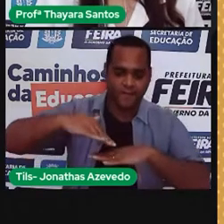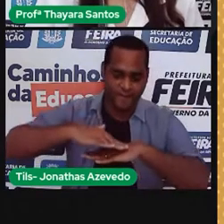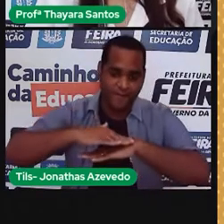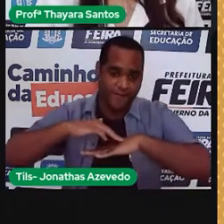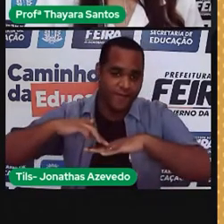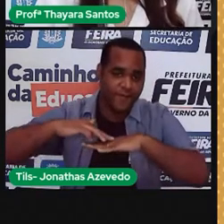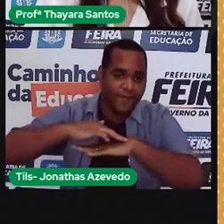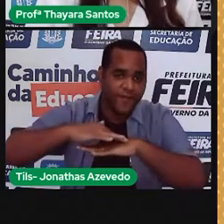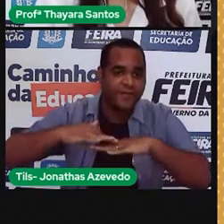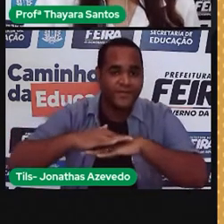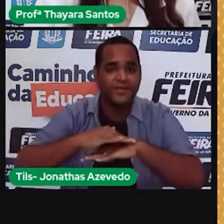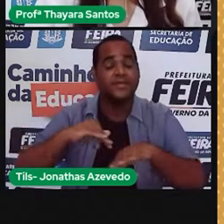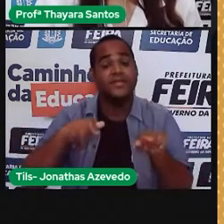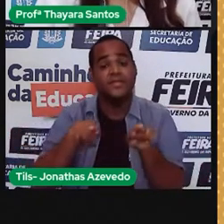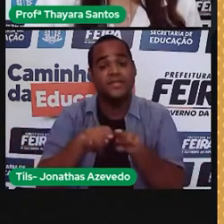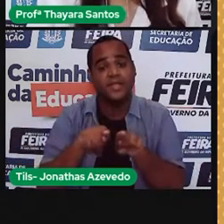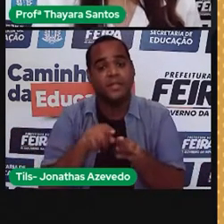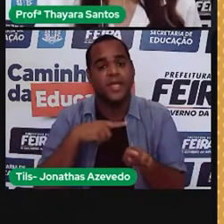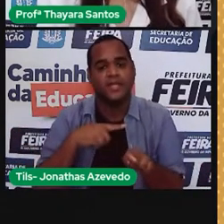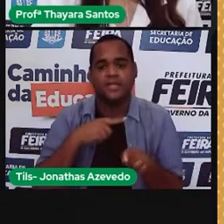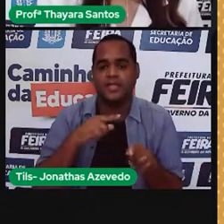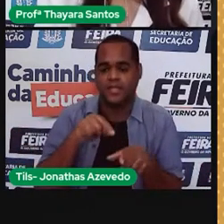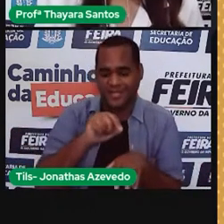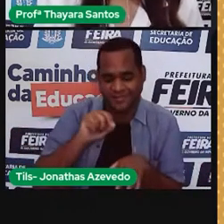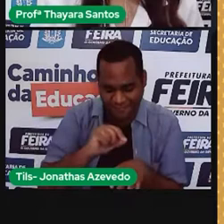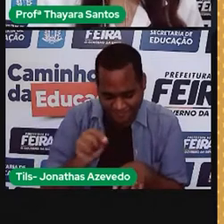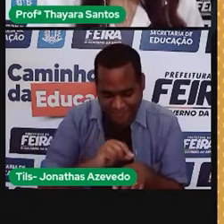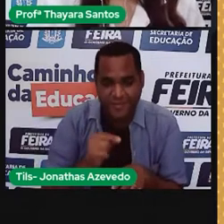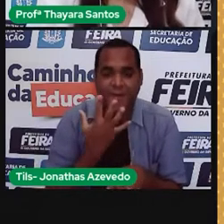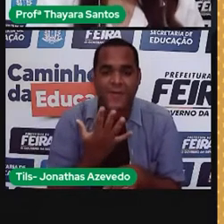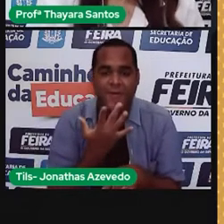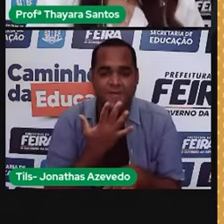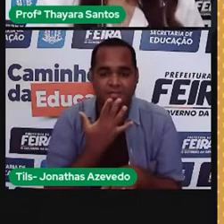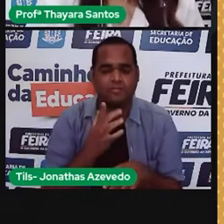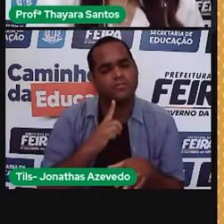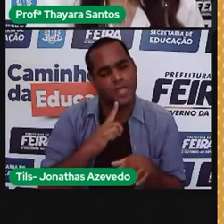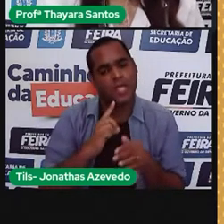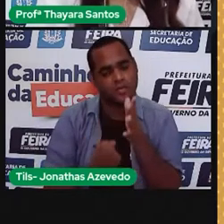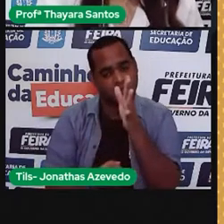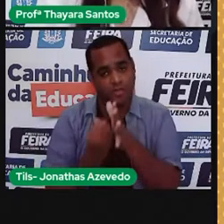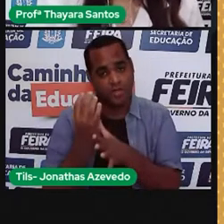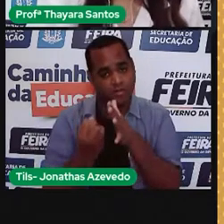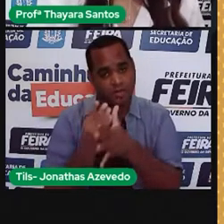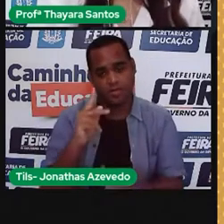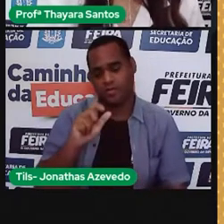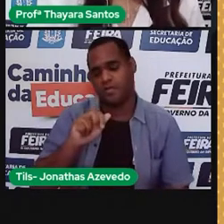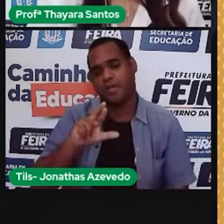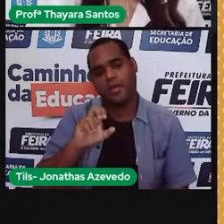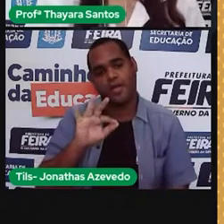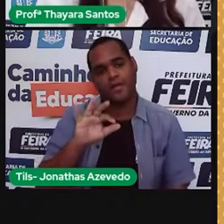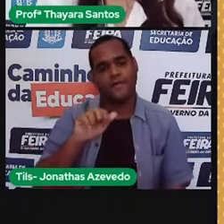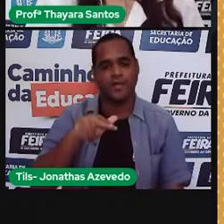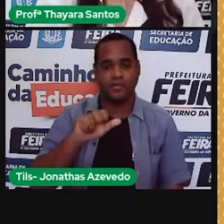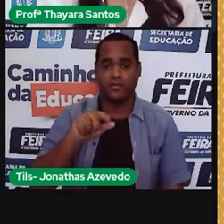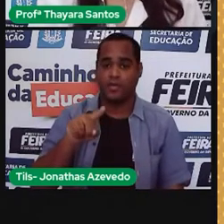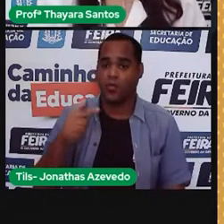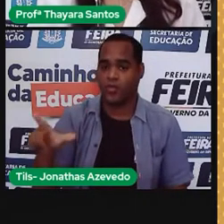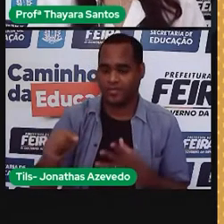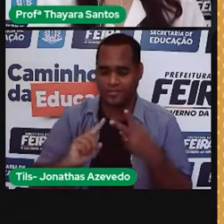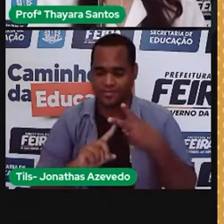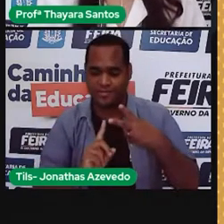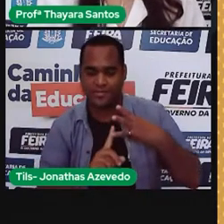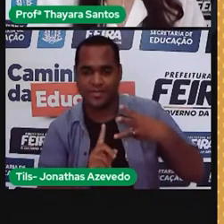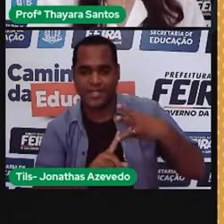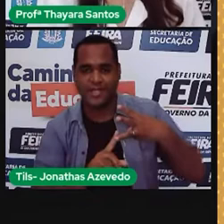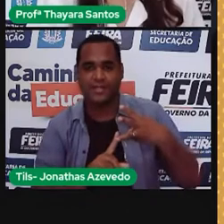no giz de cera que a gente utiliza para pintar. Ele é fabricado a partir da parafina. E o último exemplo que eu